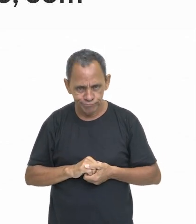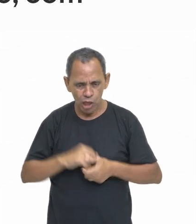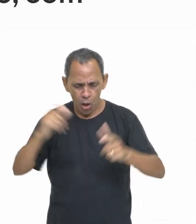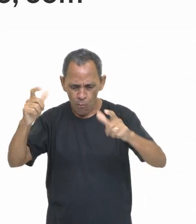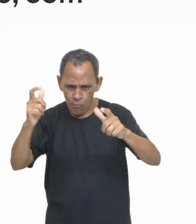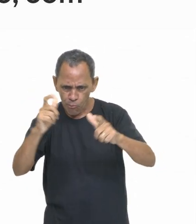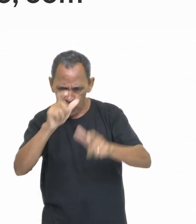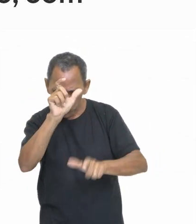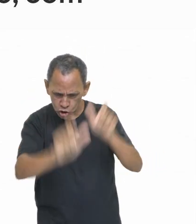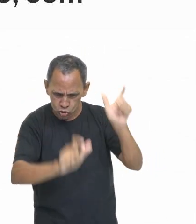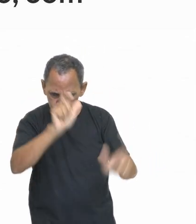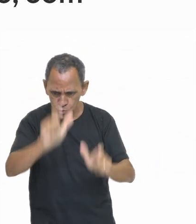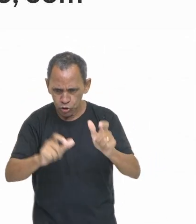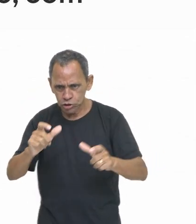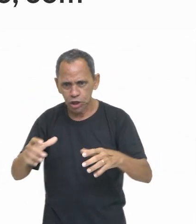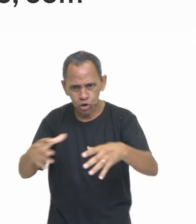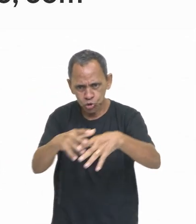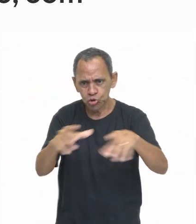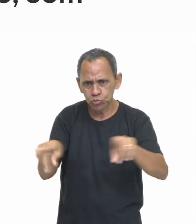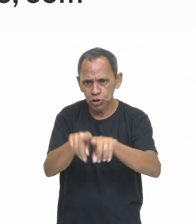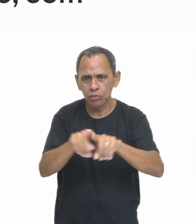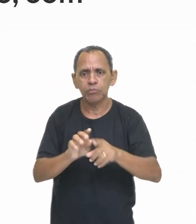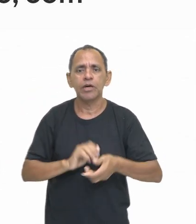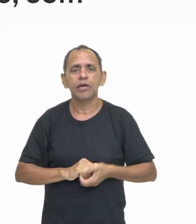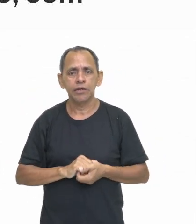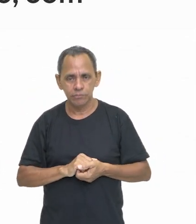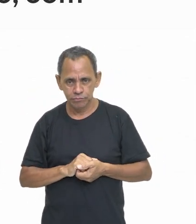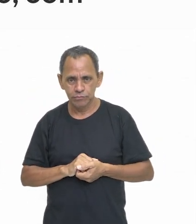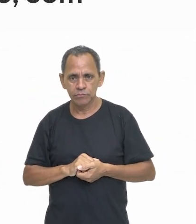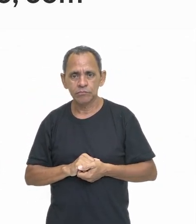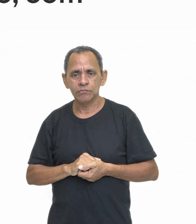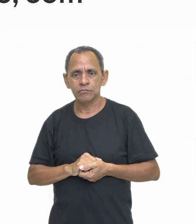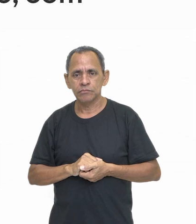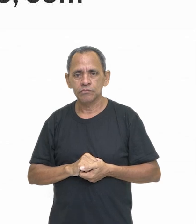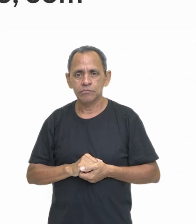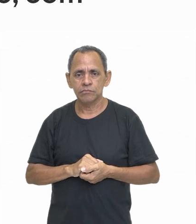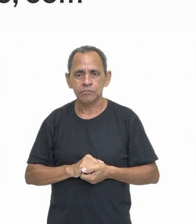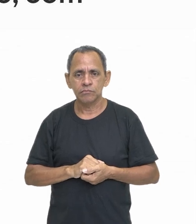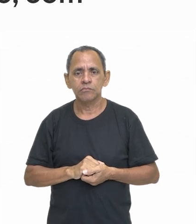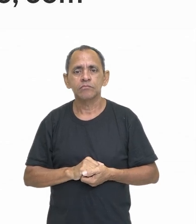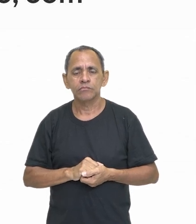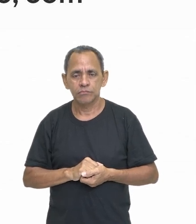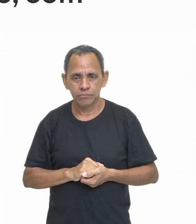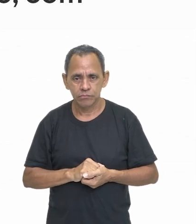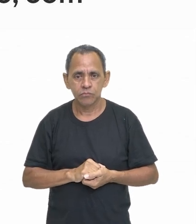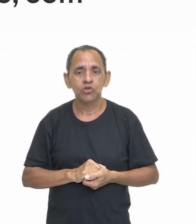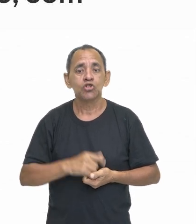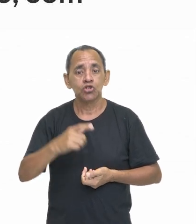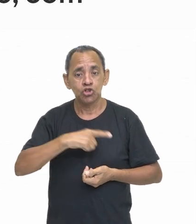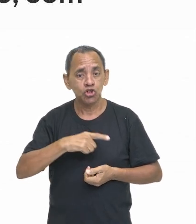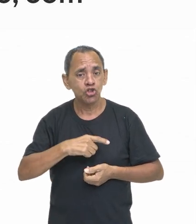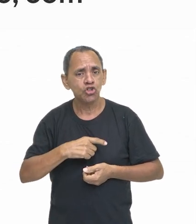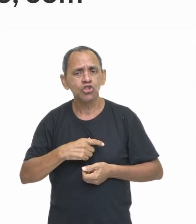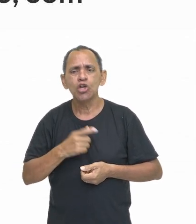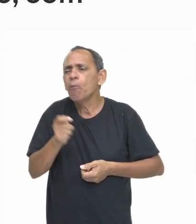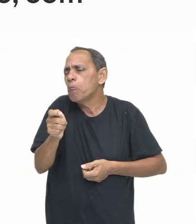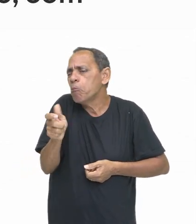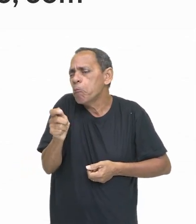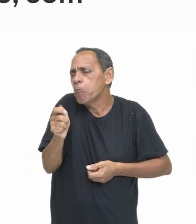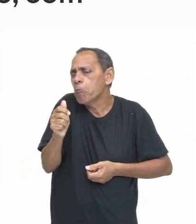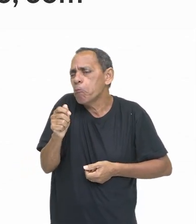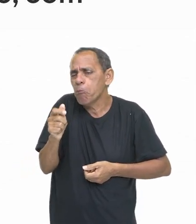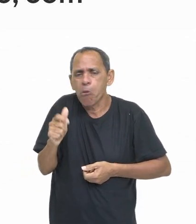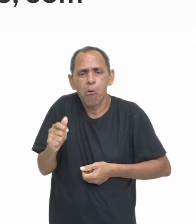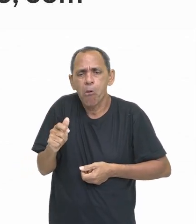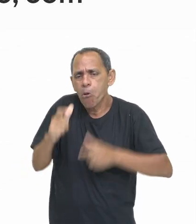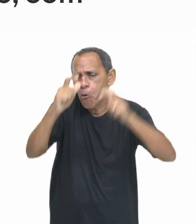grandes latifundiários, o que são esses cidadãos aí? Pequenos proprietários é quem tem poucas terras, dono